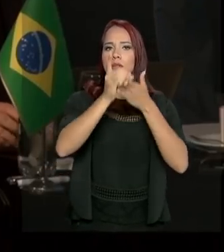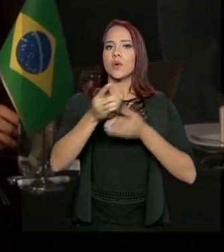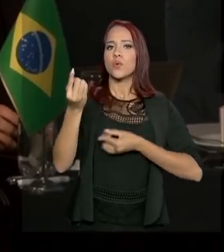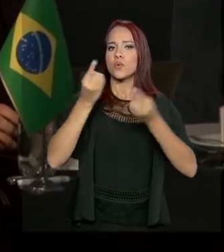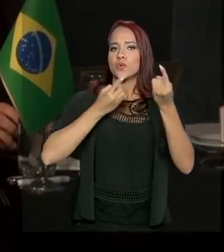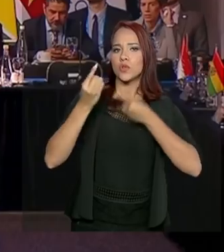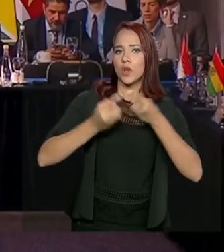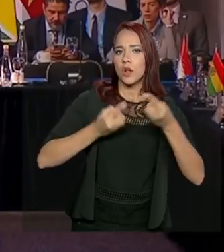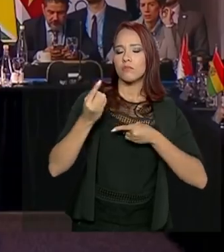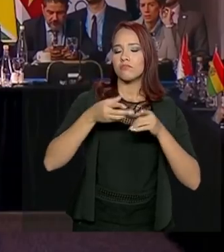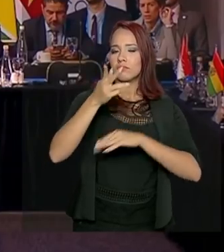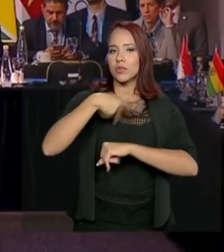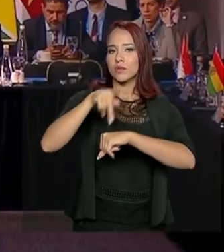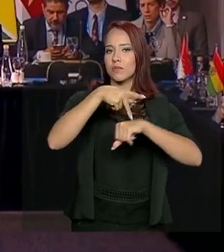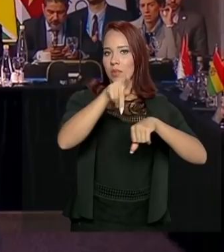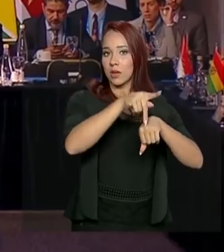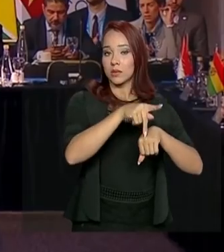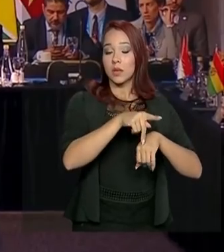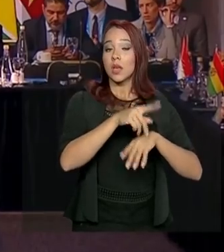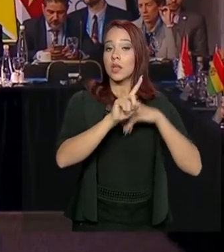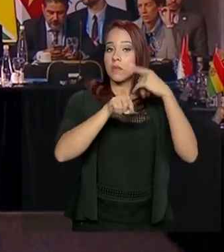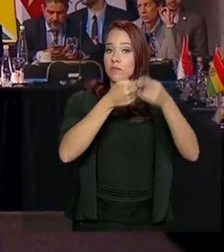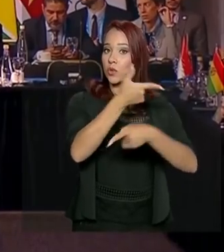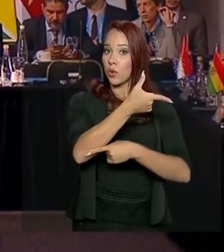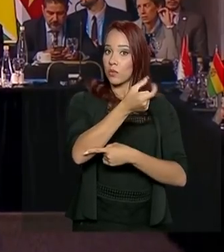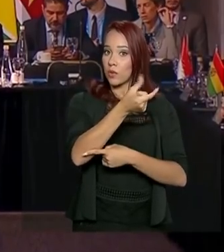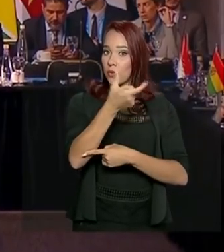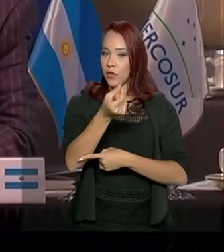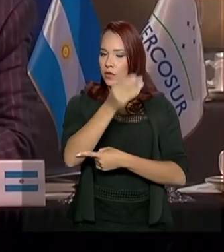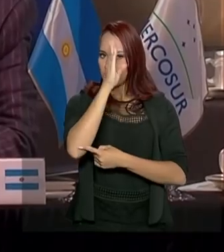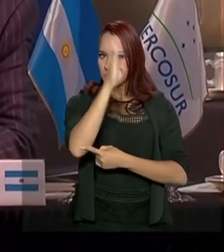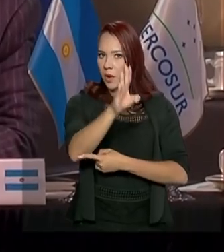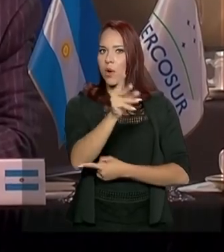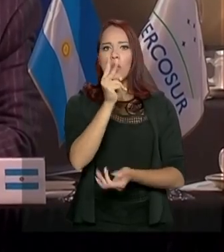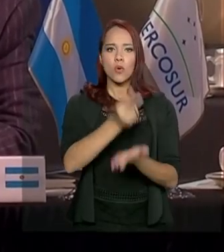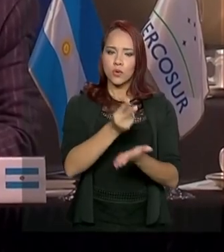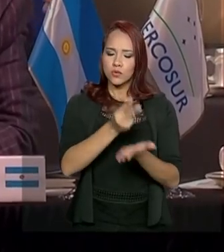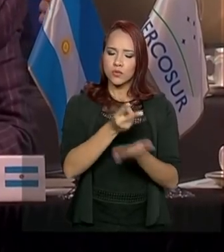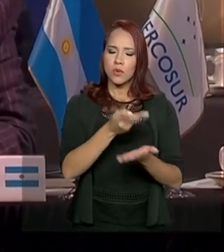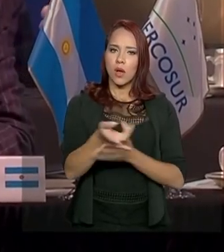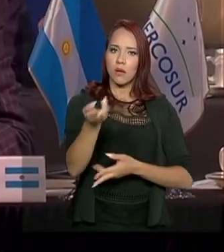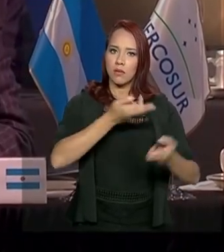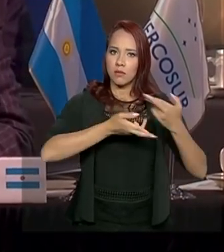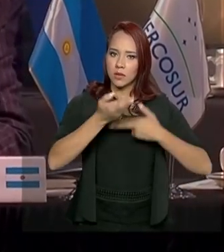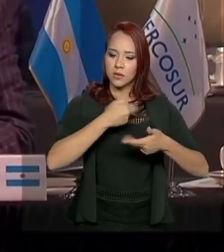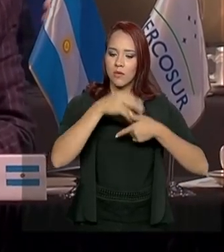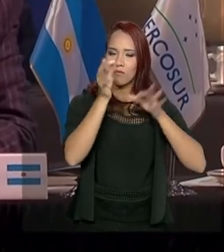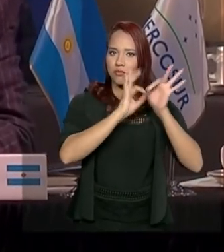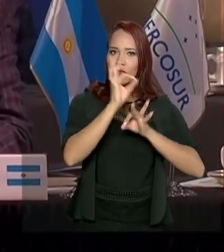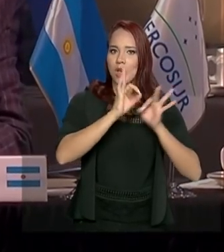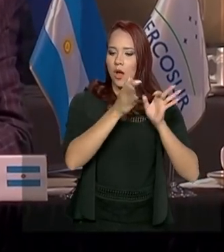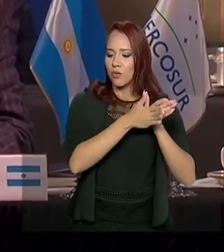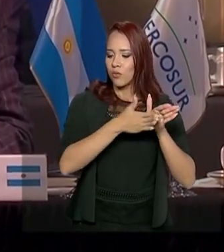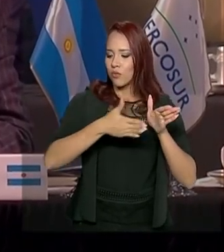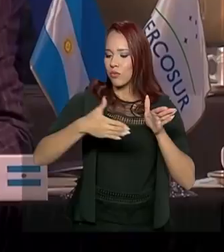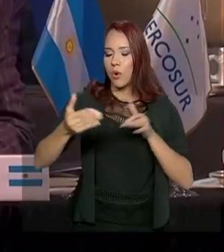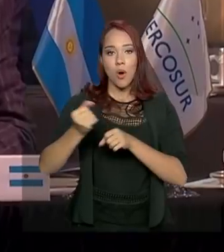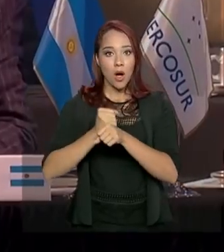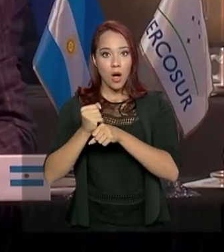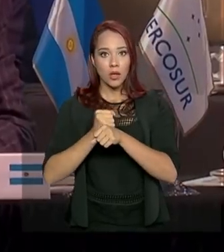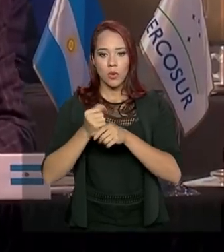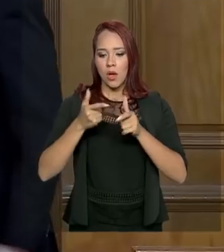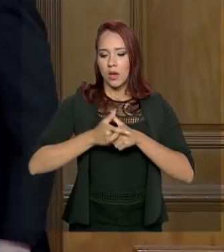diálogo entre os países. E para 2020, a prioridade é manter essas relações construídas ao longo deste ano e